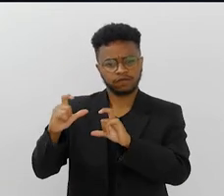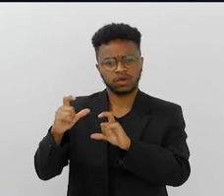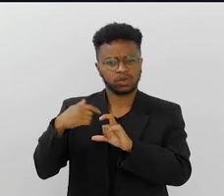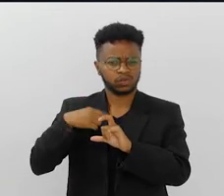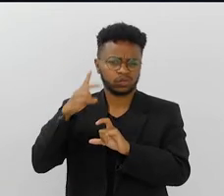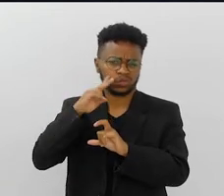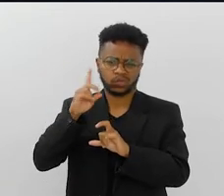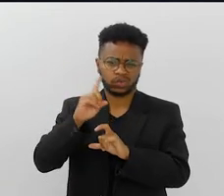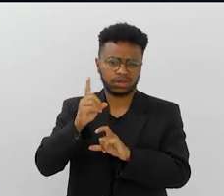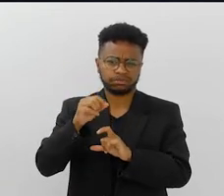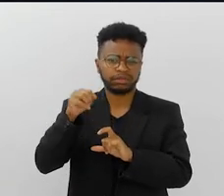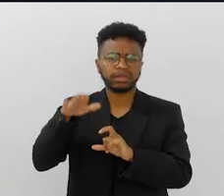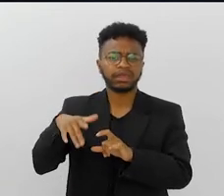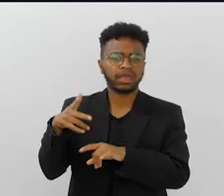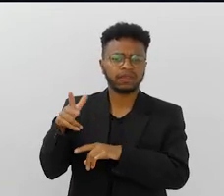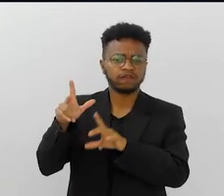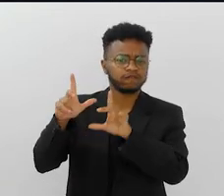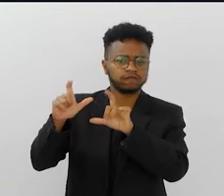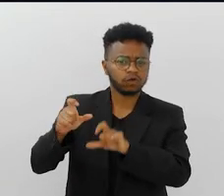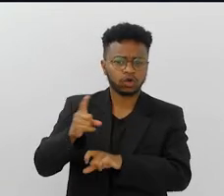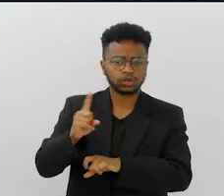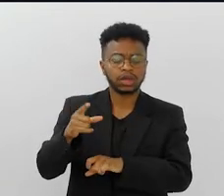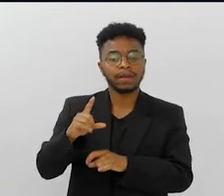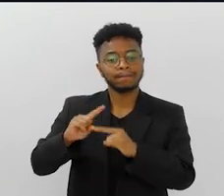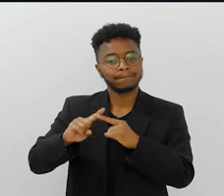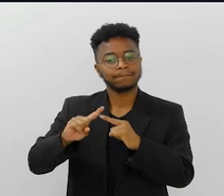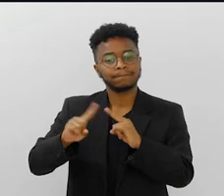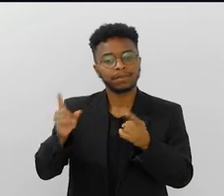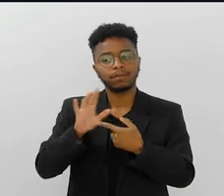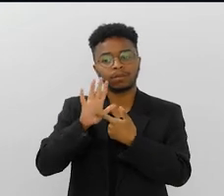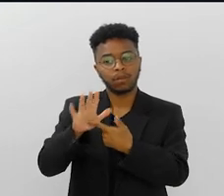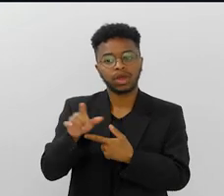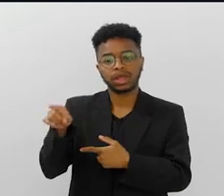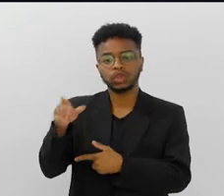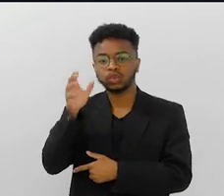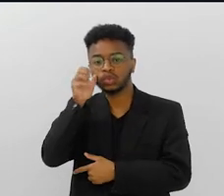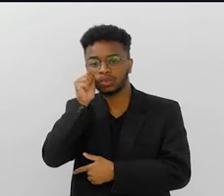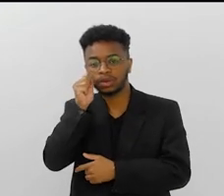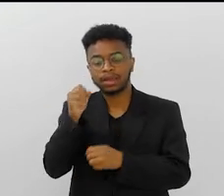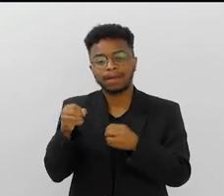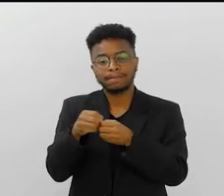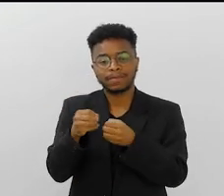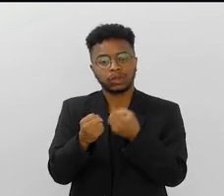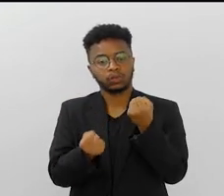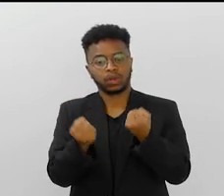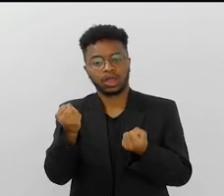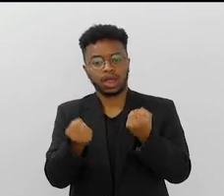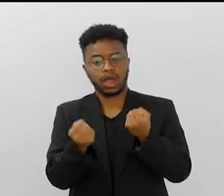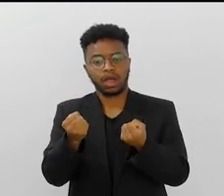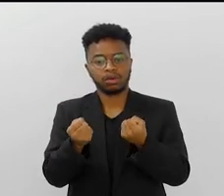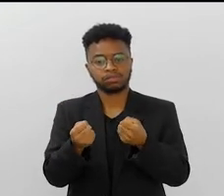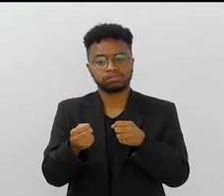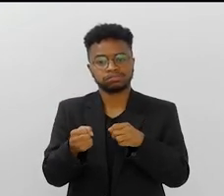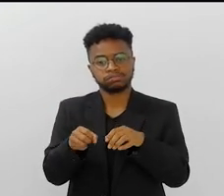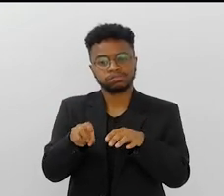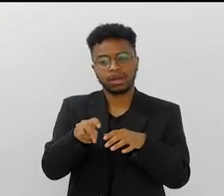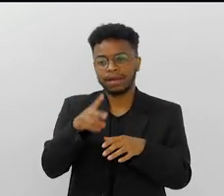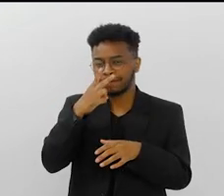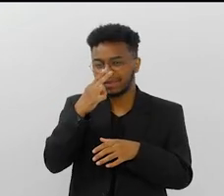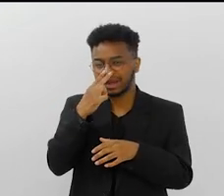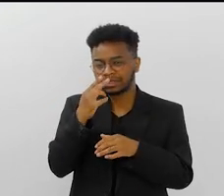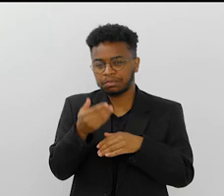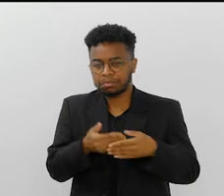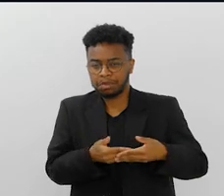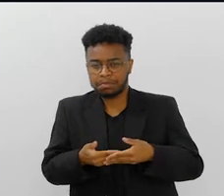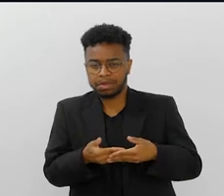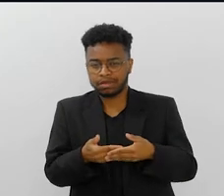clássica, que eu não me recordo agora do fotógrafo, do artista, que tem ele dormindo numa plataforma lateral de um carro alegórico, numa posiçãozinha assim,